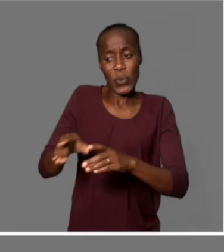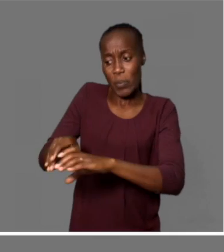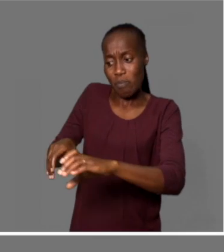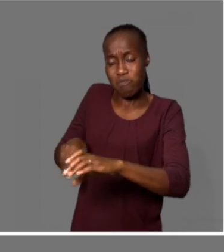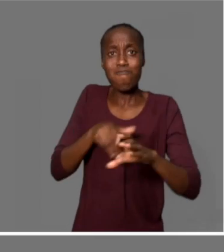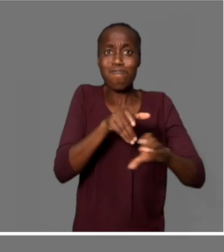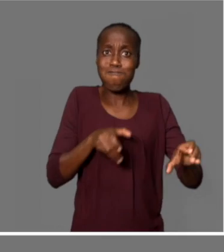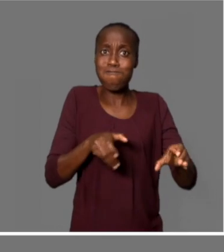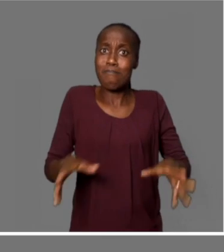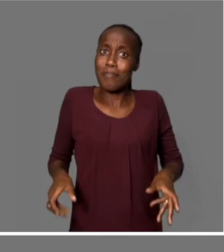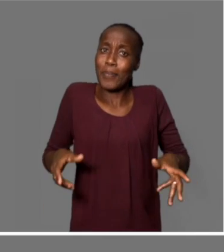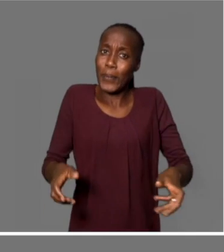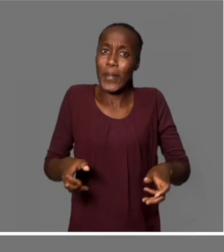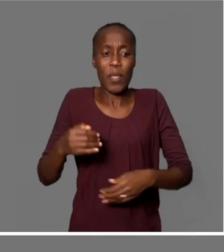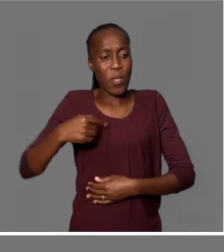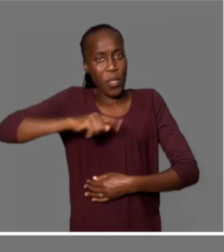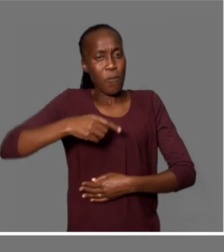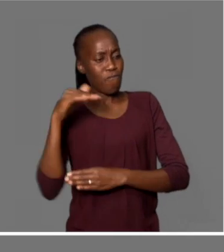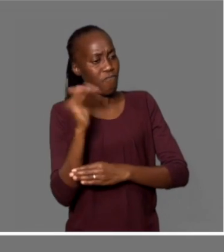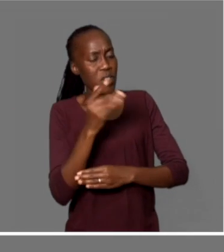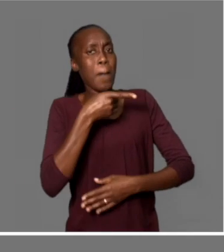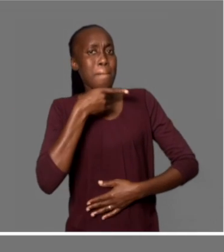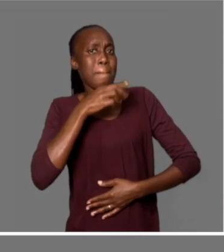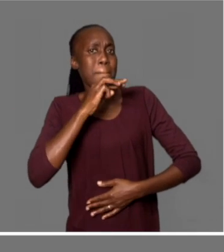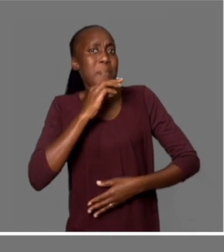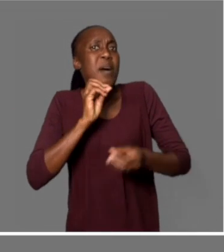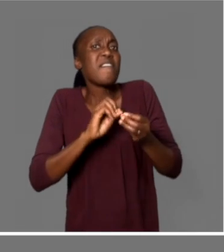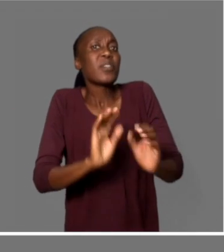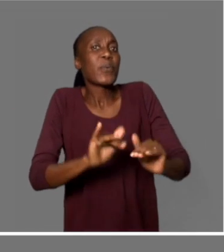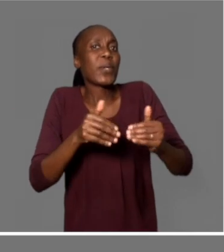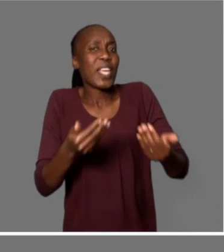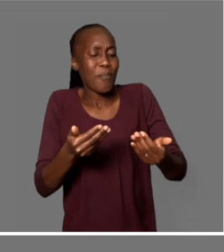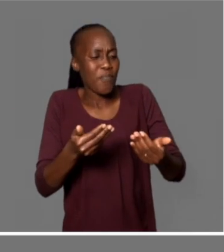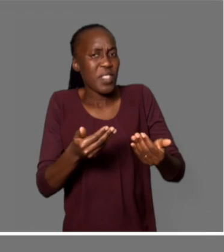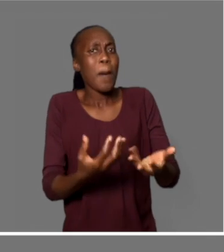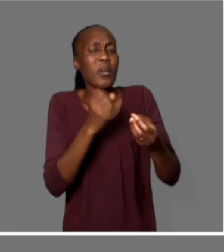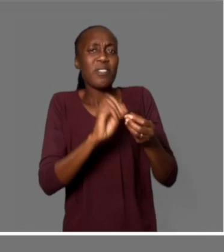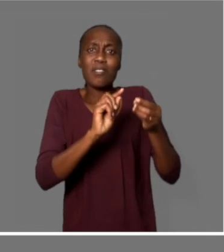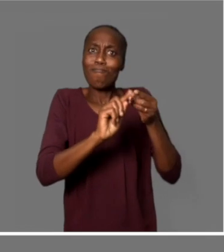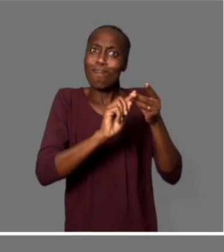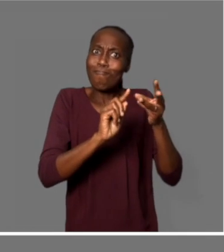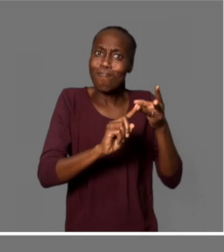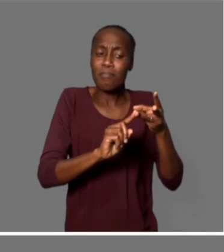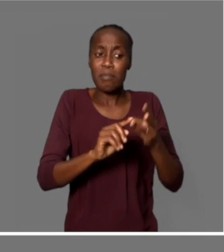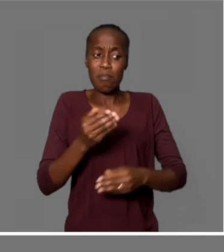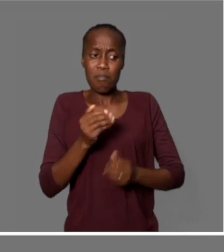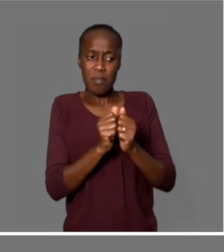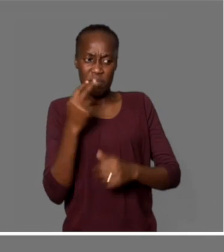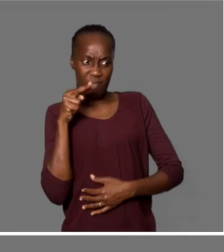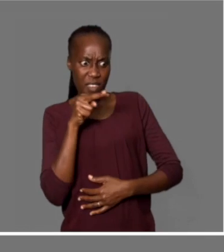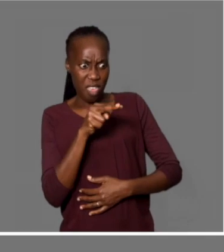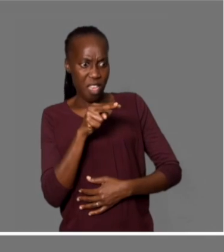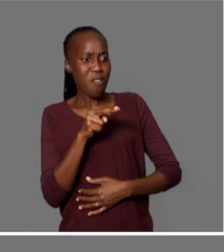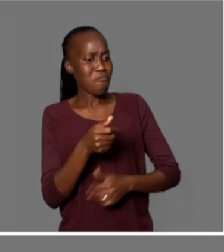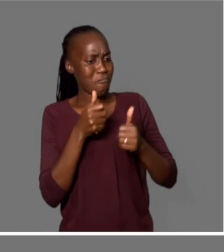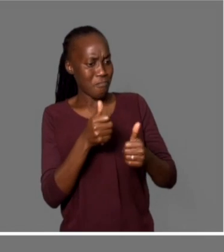fiz um pequeno comentário, mas eu devo parabenizar o pai pela atitude que teve de querer sempre ver o